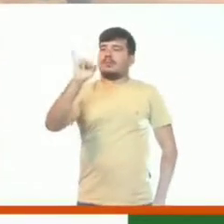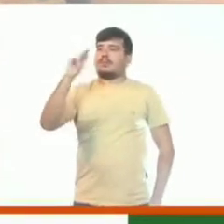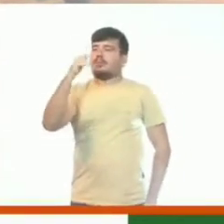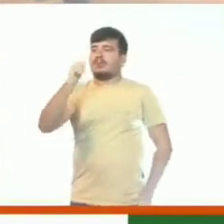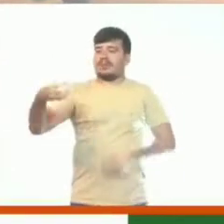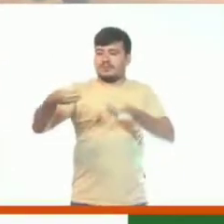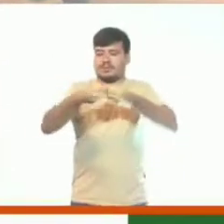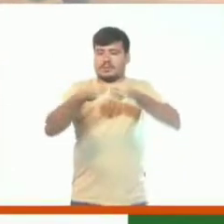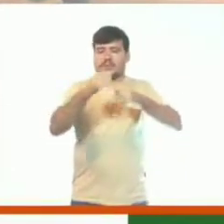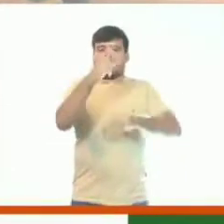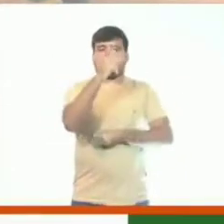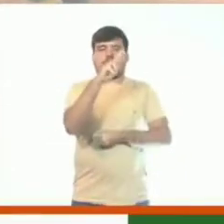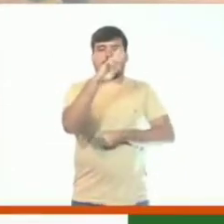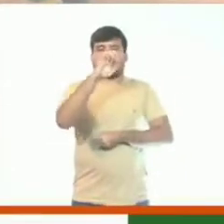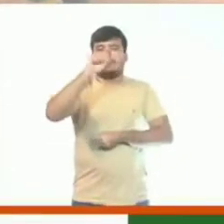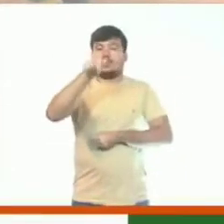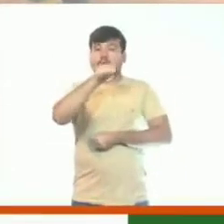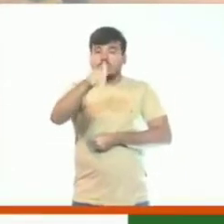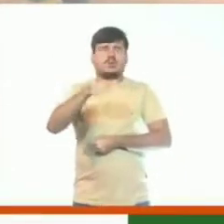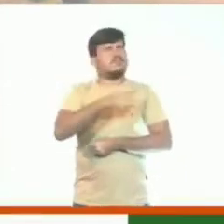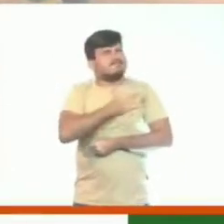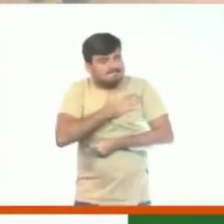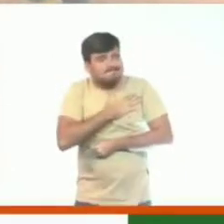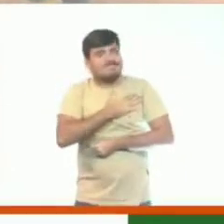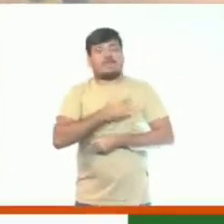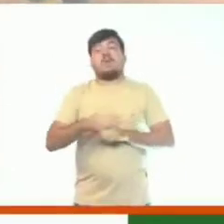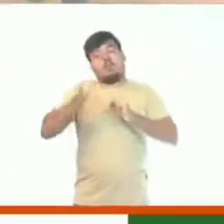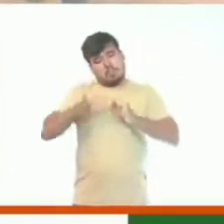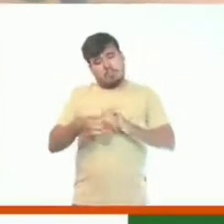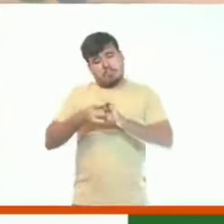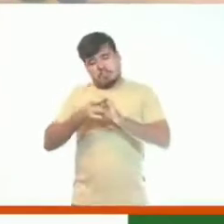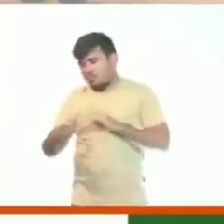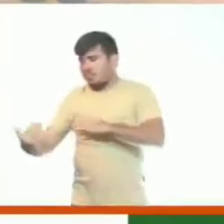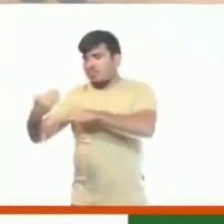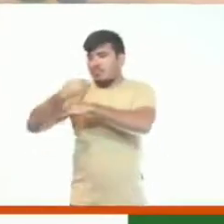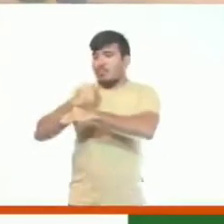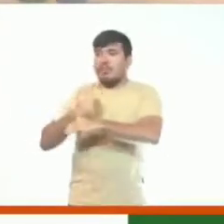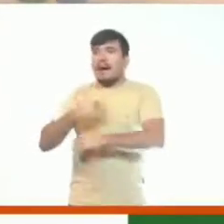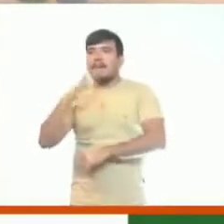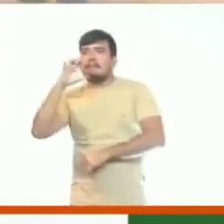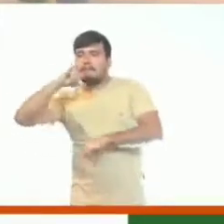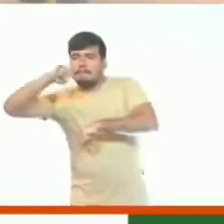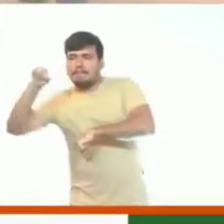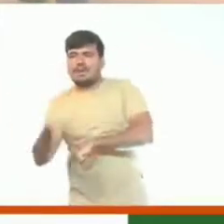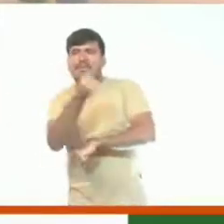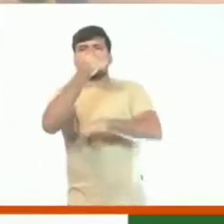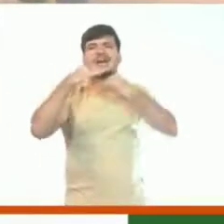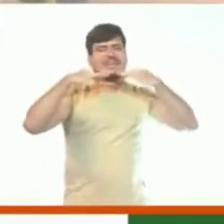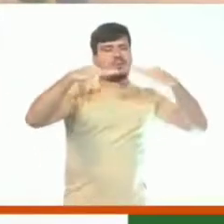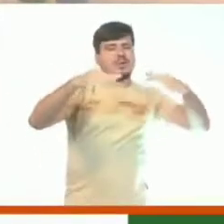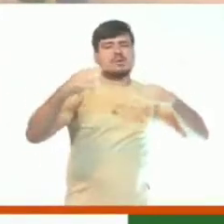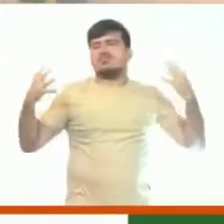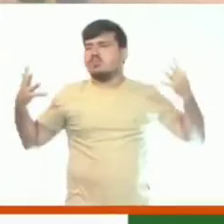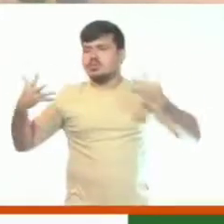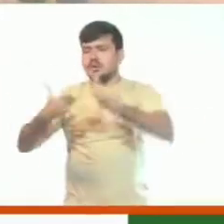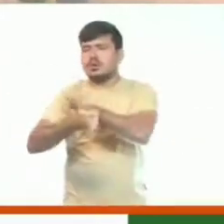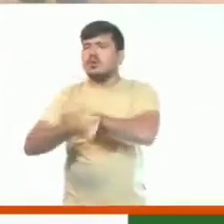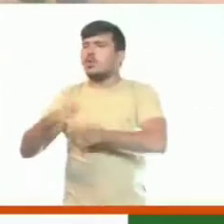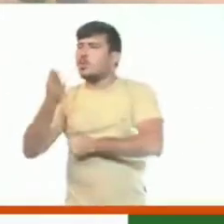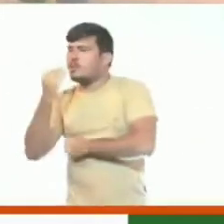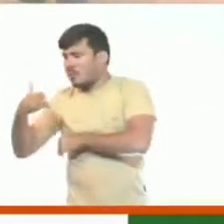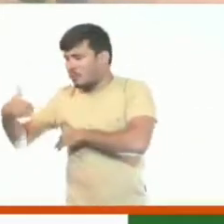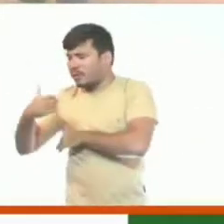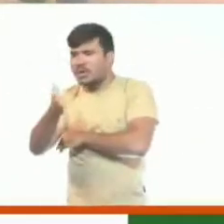ao pré-ar, que é onde o senhor gostou muito e estamos aqui à disposição para a gente desfrutar dessa natureza belíssima e comer um peixinho